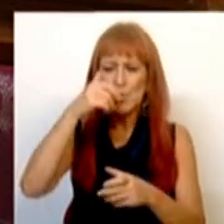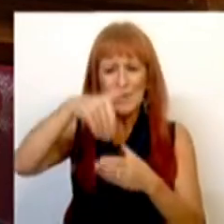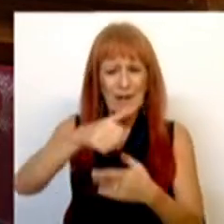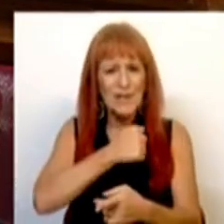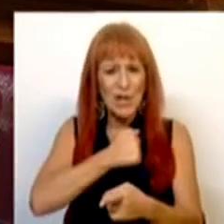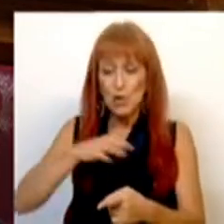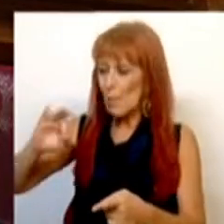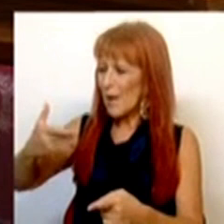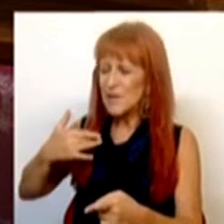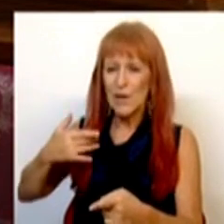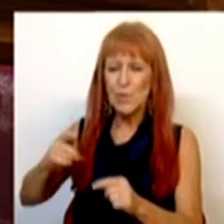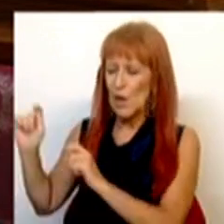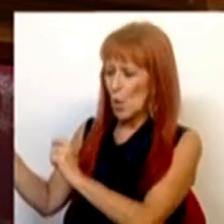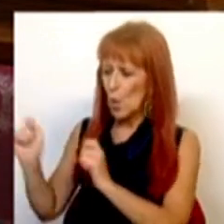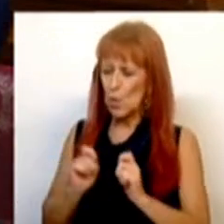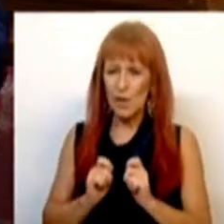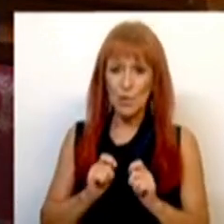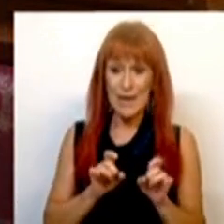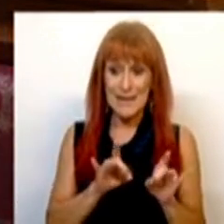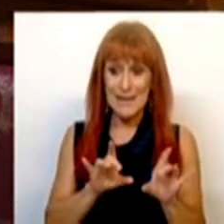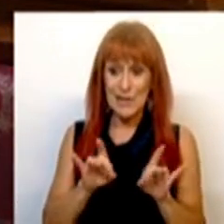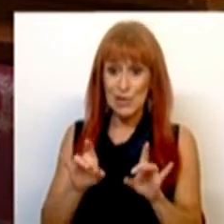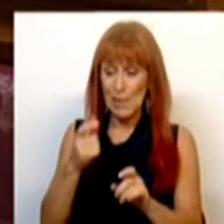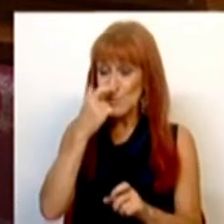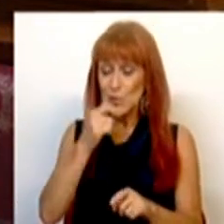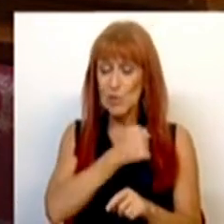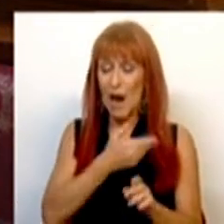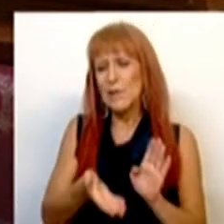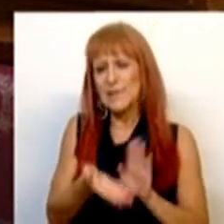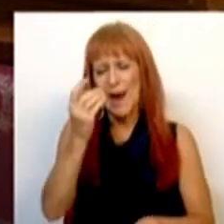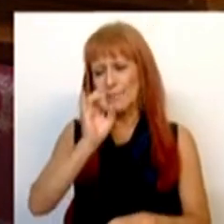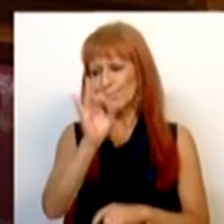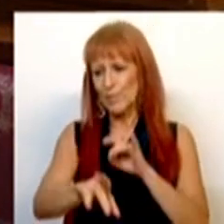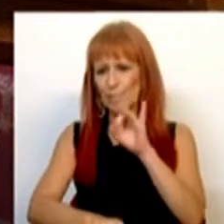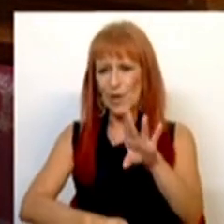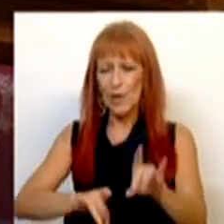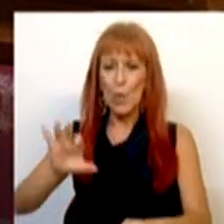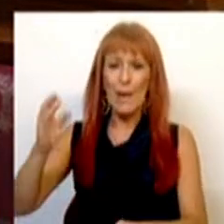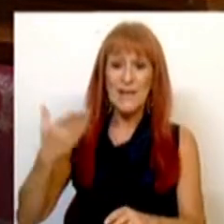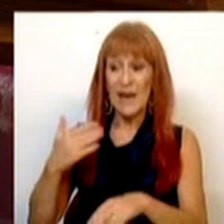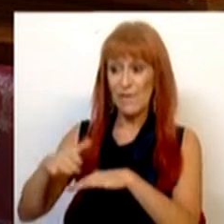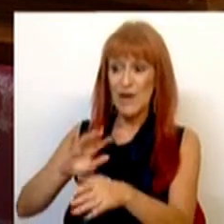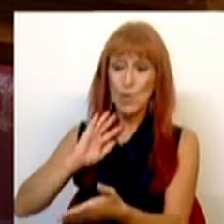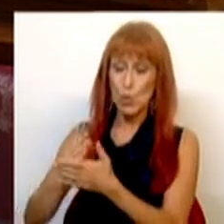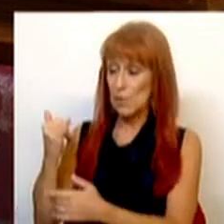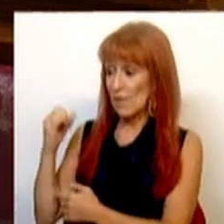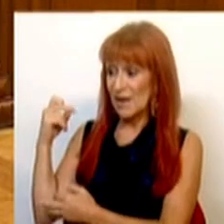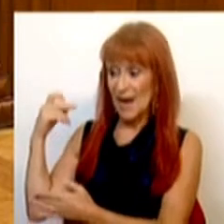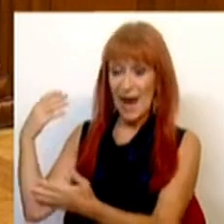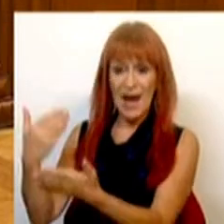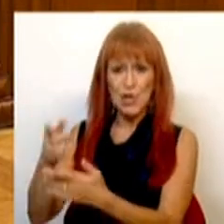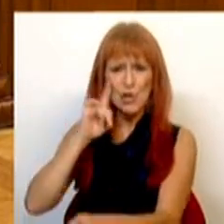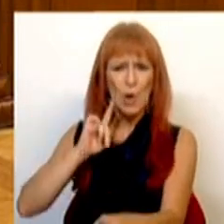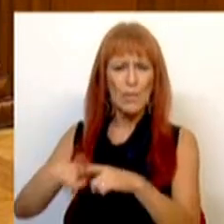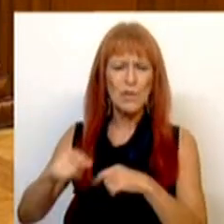casas, o PSD tem o legado do despejo de tirar pessoas dessas mesmas casas. É isso que o PSD andou a fazer nos últimos 20 anos, Sra. Deputada.